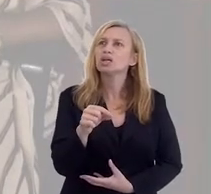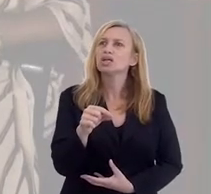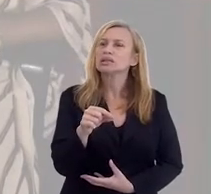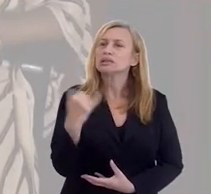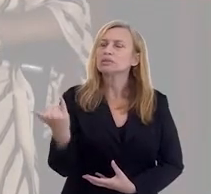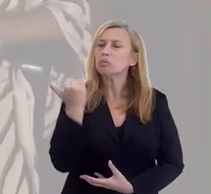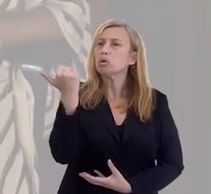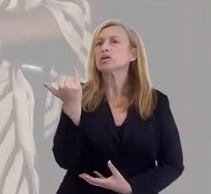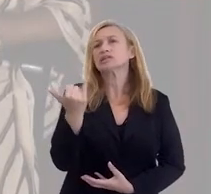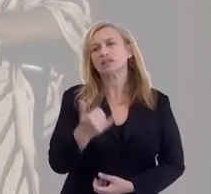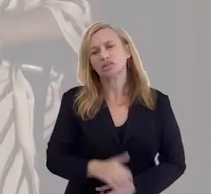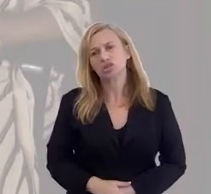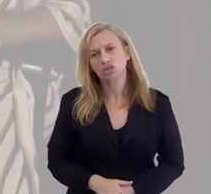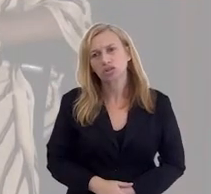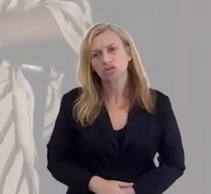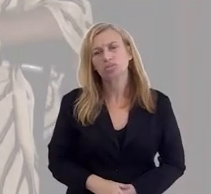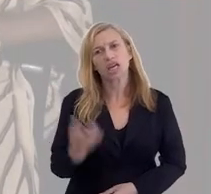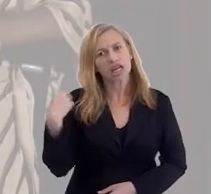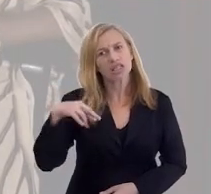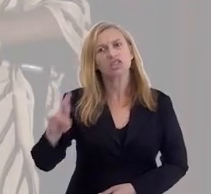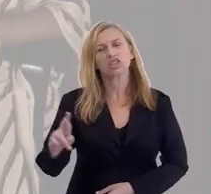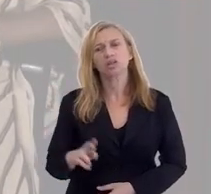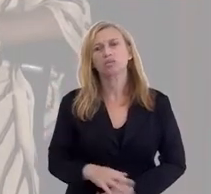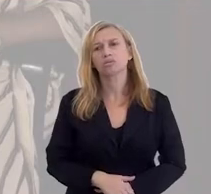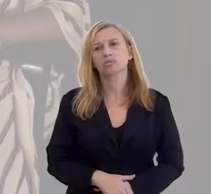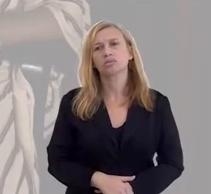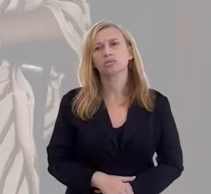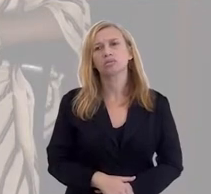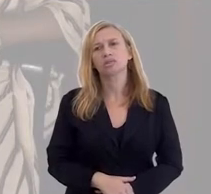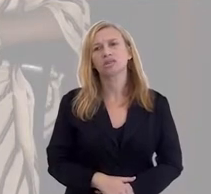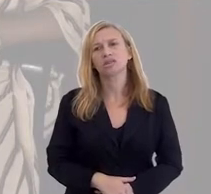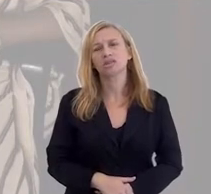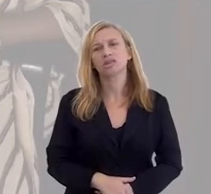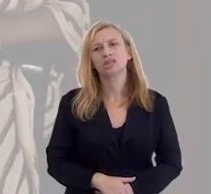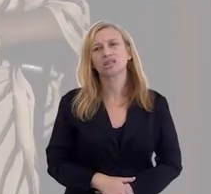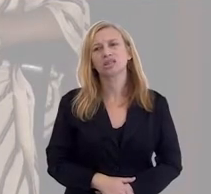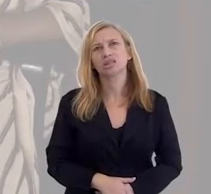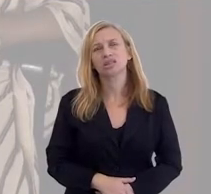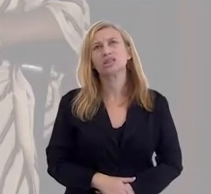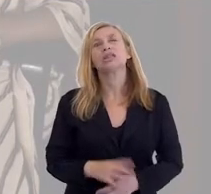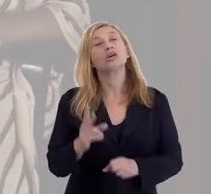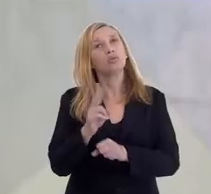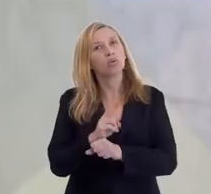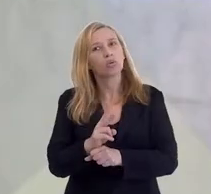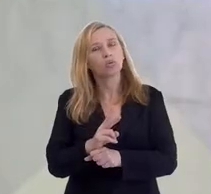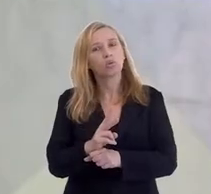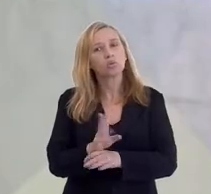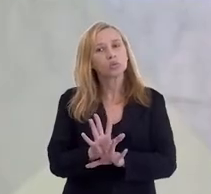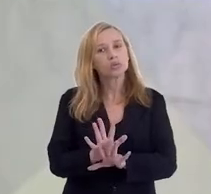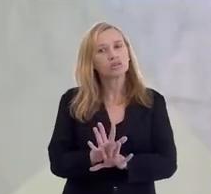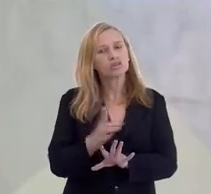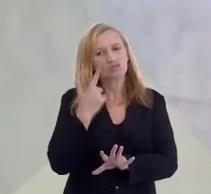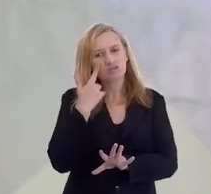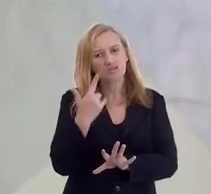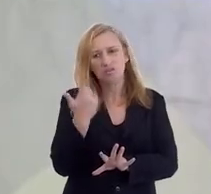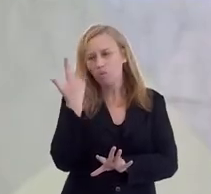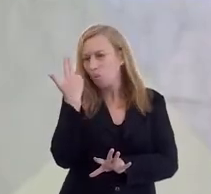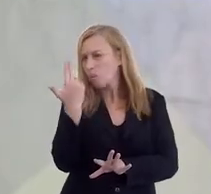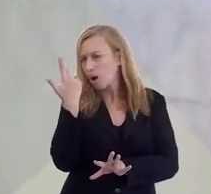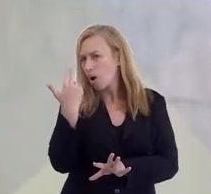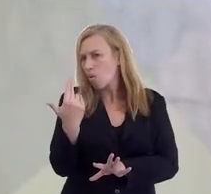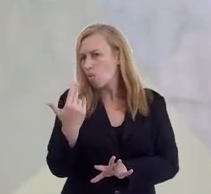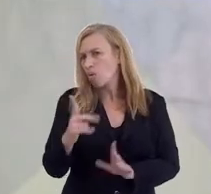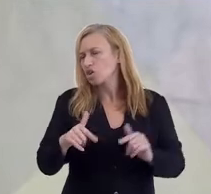sentem com uma decisão assim tão importante para a religião? Temos que encarar, a gente